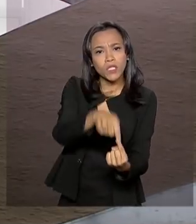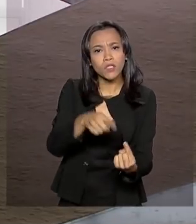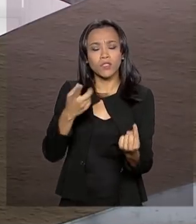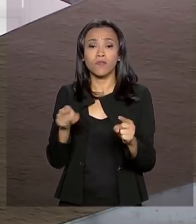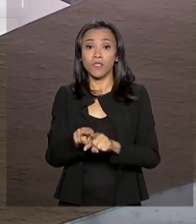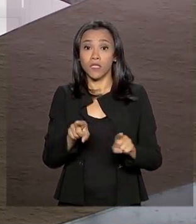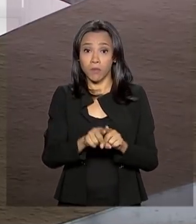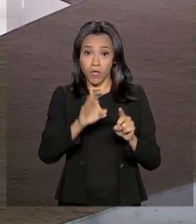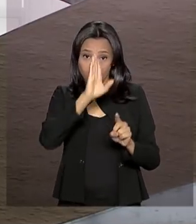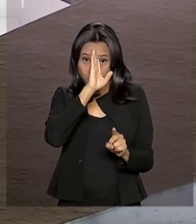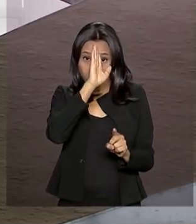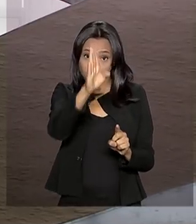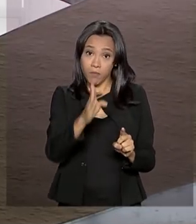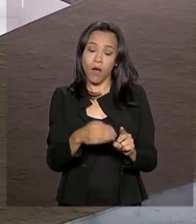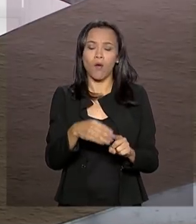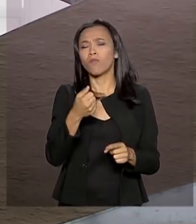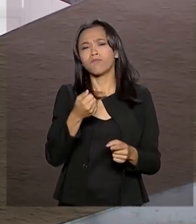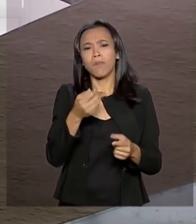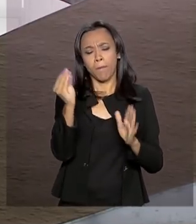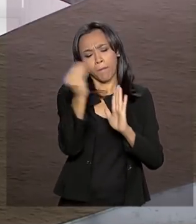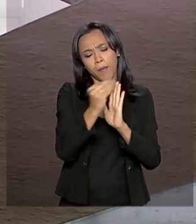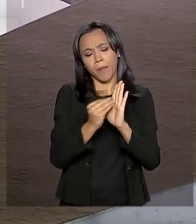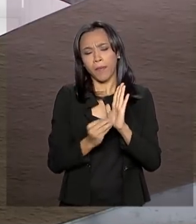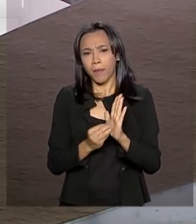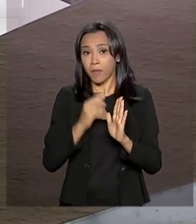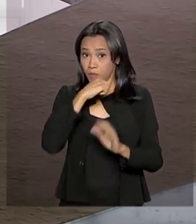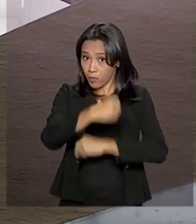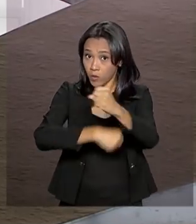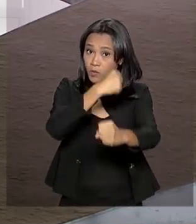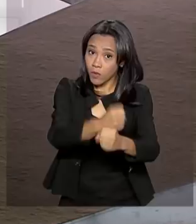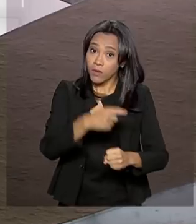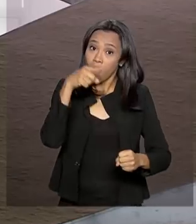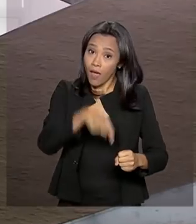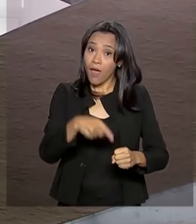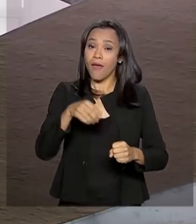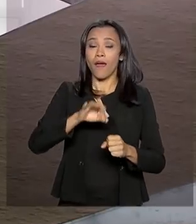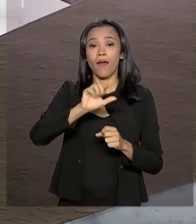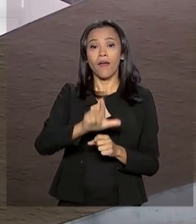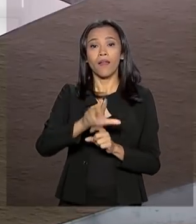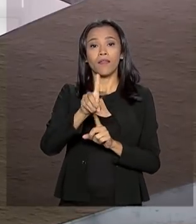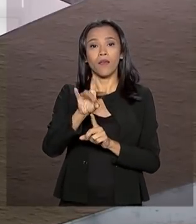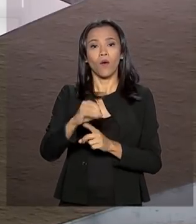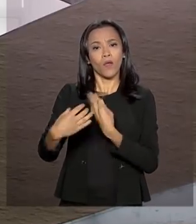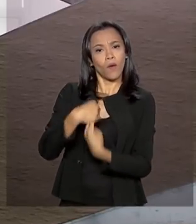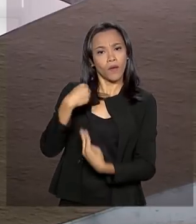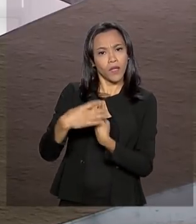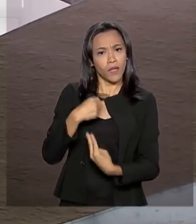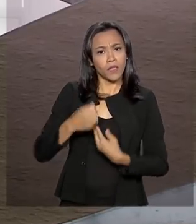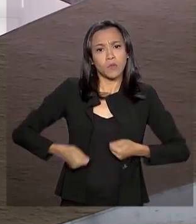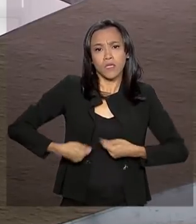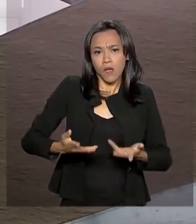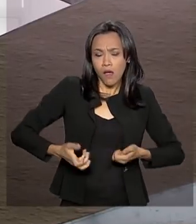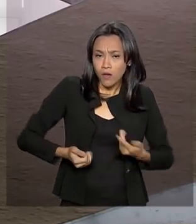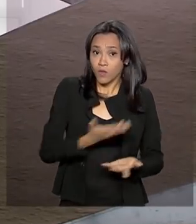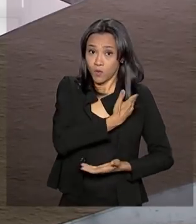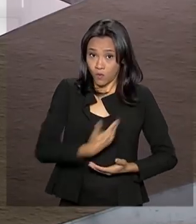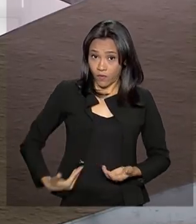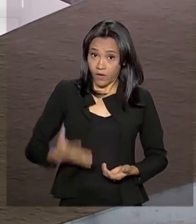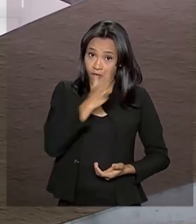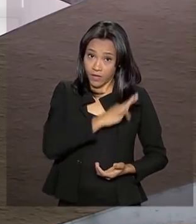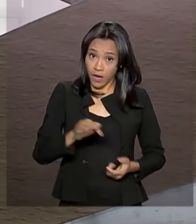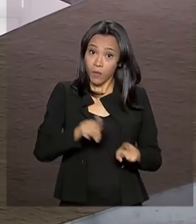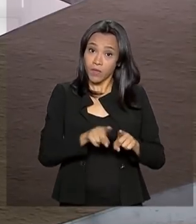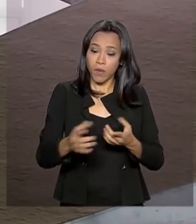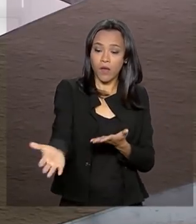prioridades para o ano que vem. É a LDO que guia os gastos do governo federal, incluindo despesas e